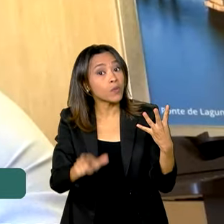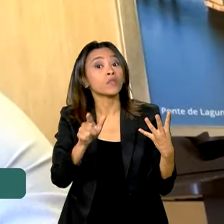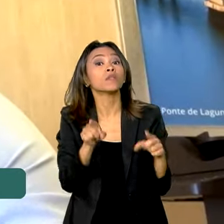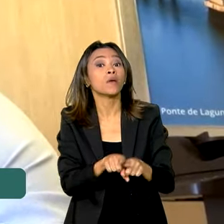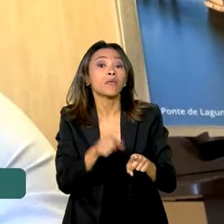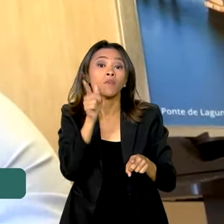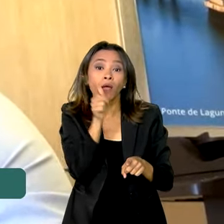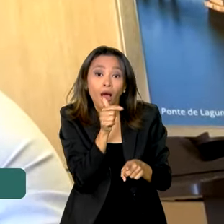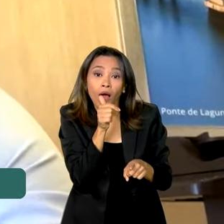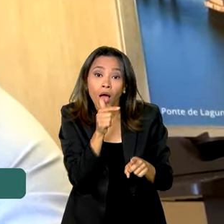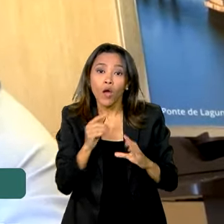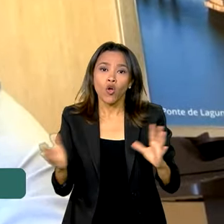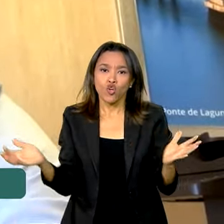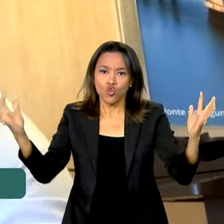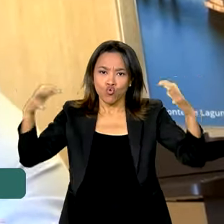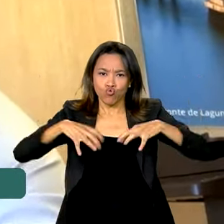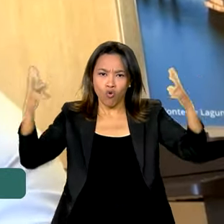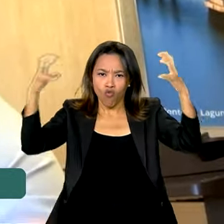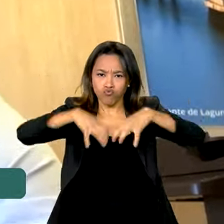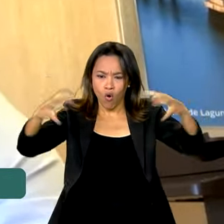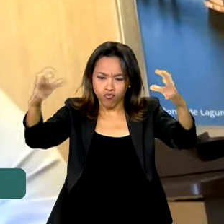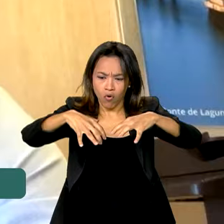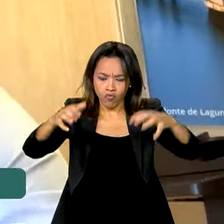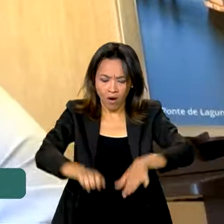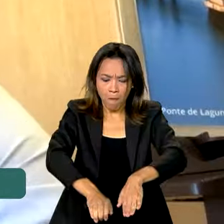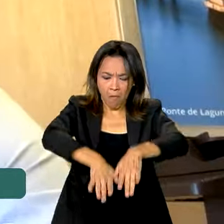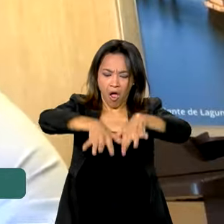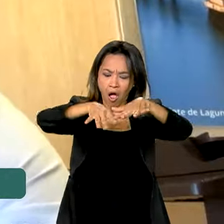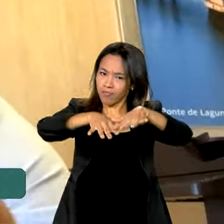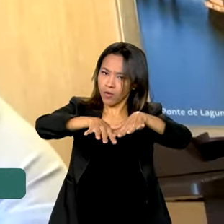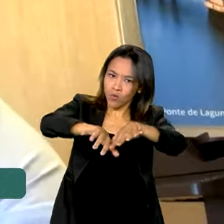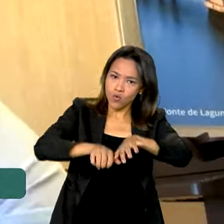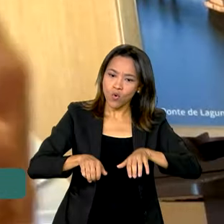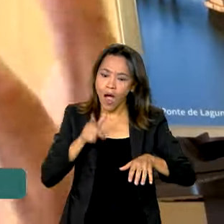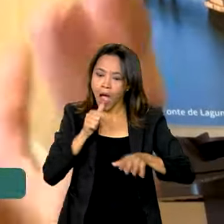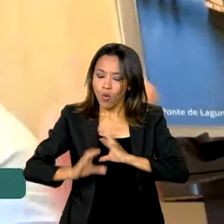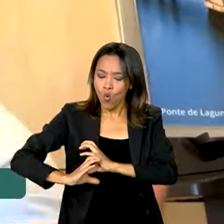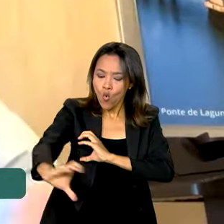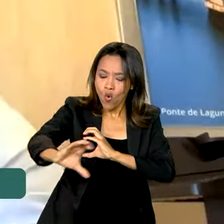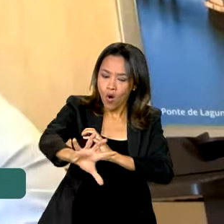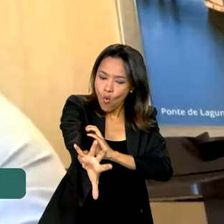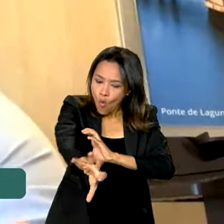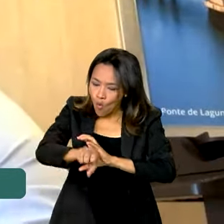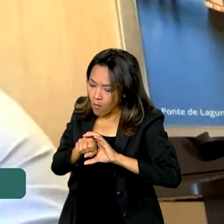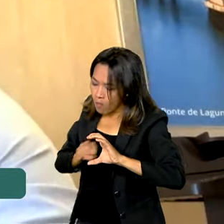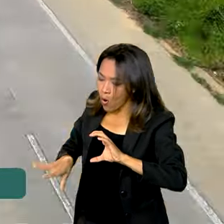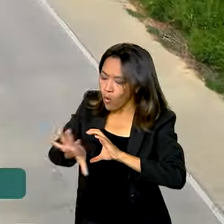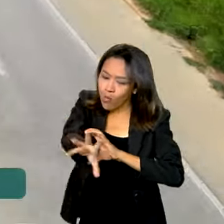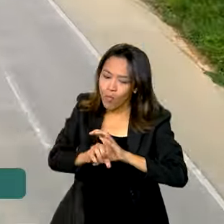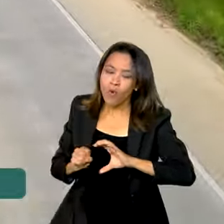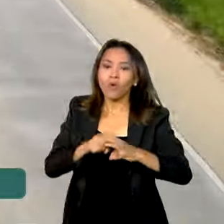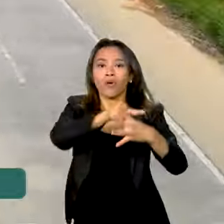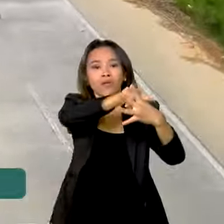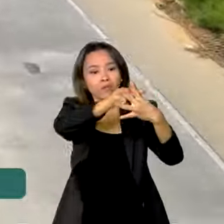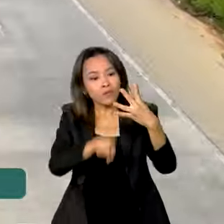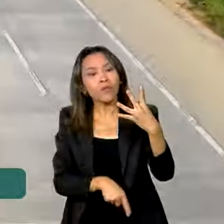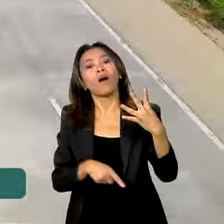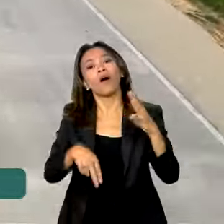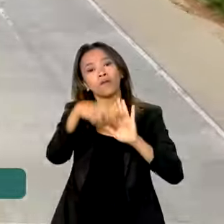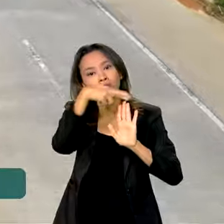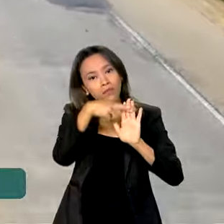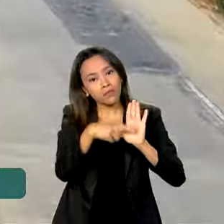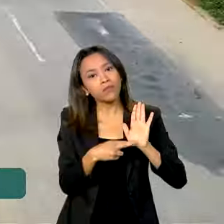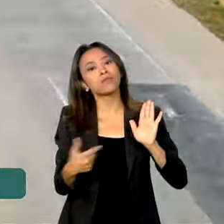os elementos de drenagem, porque garante que numa chuva a rodovia não vai ficar alagada. Esses são os principais parâmetros que compõem o ICM. O índice de